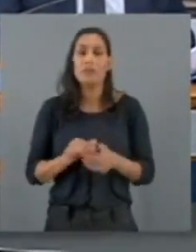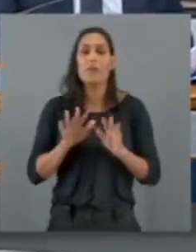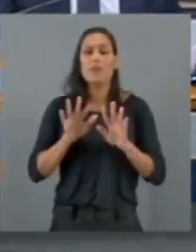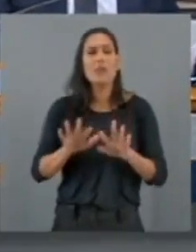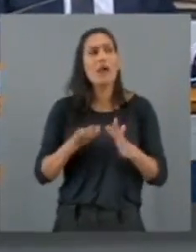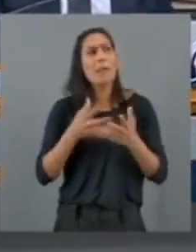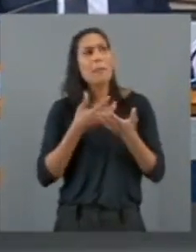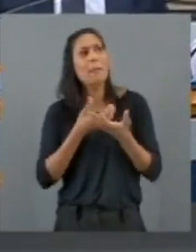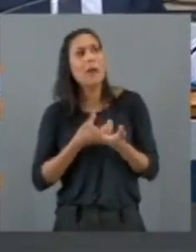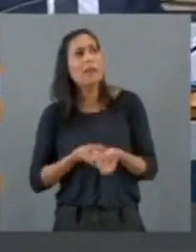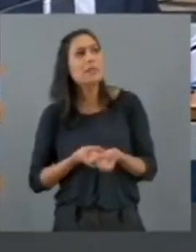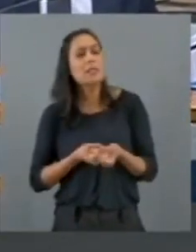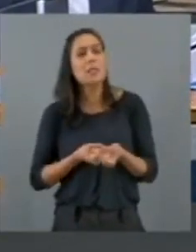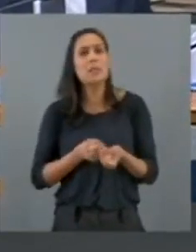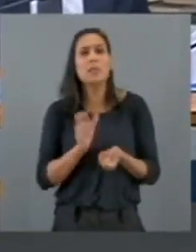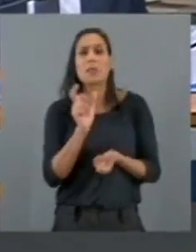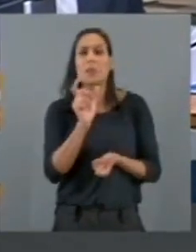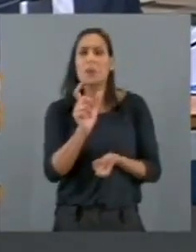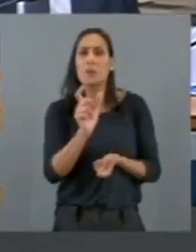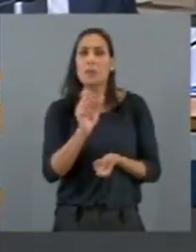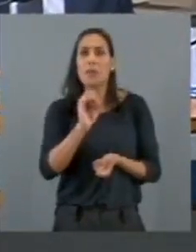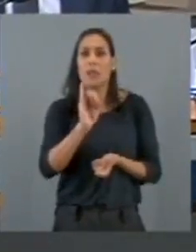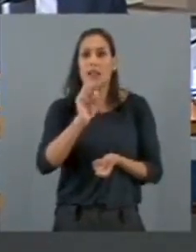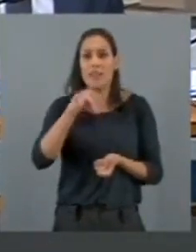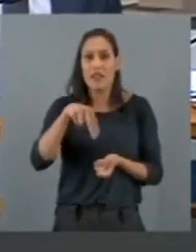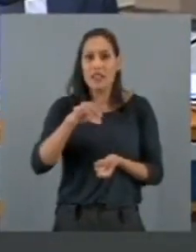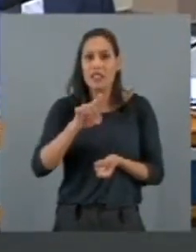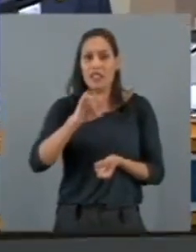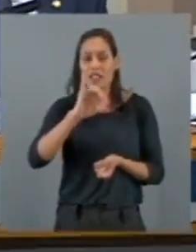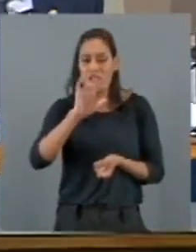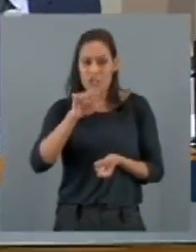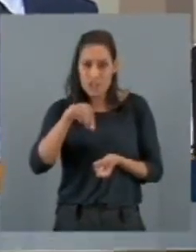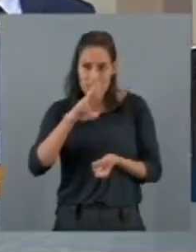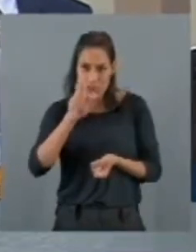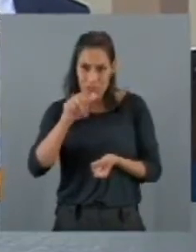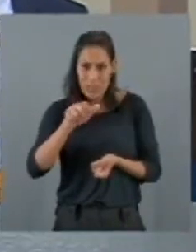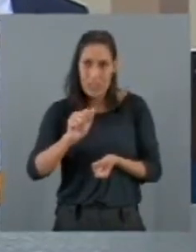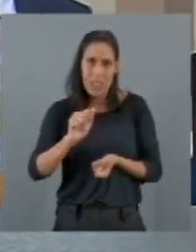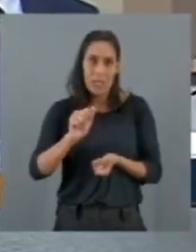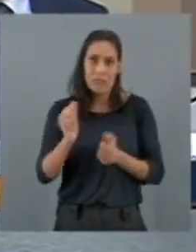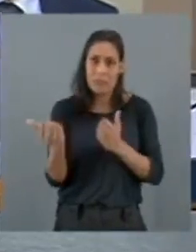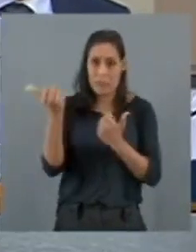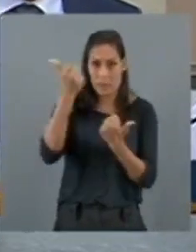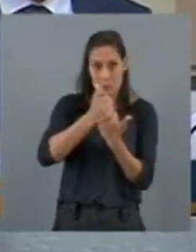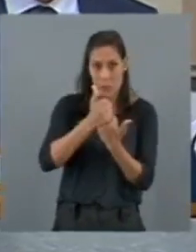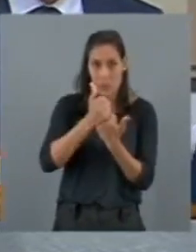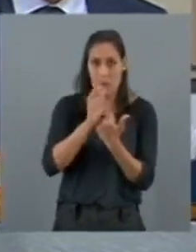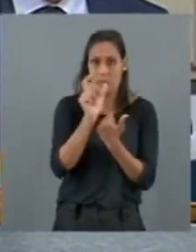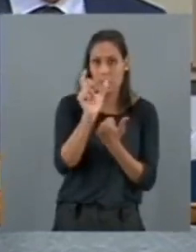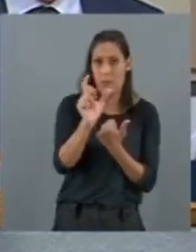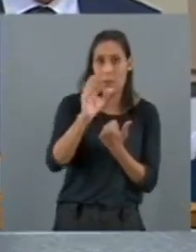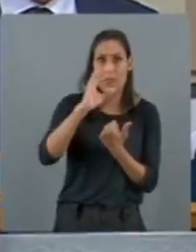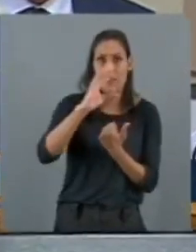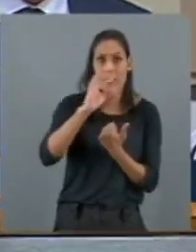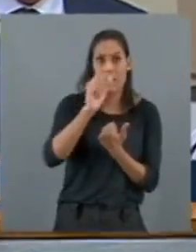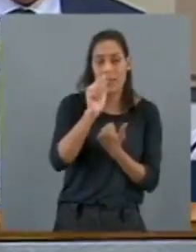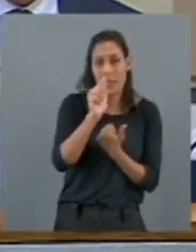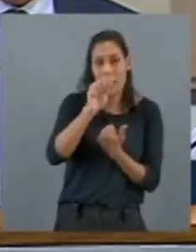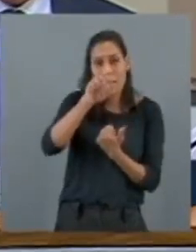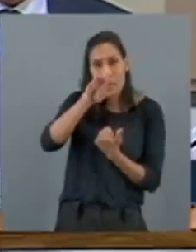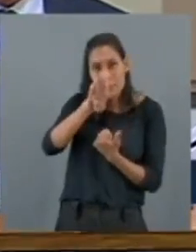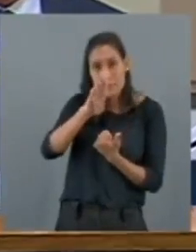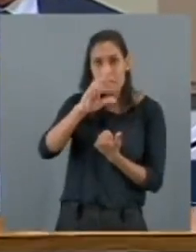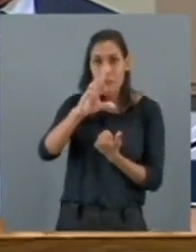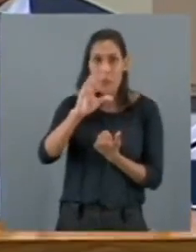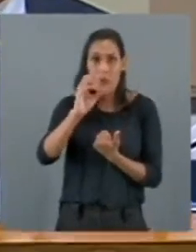o termo indígena em substituição à palavra caboclo, que constava no censo de 1972 e 1990. Então, está explicado. Eles vão seguir